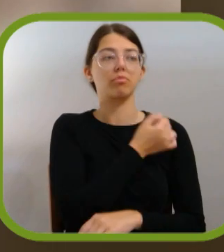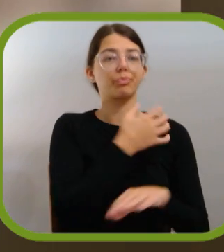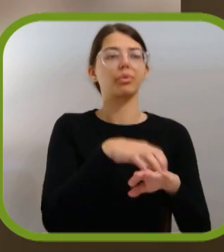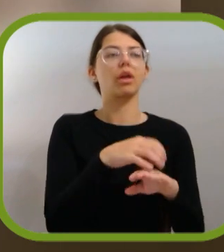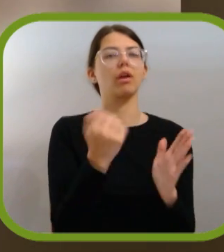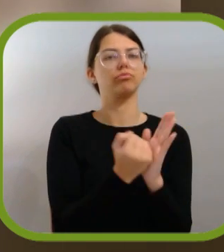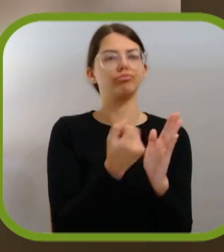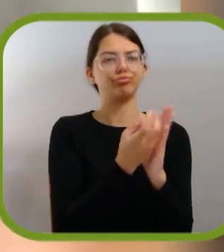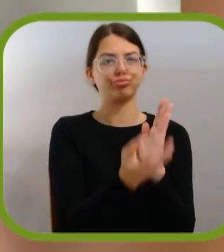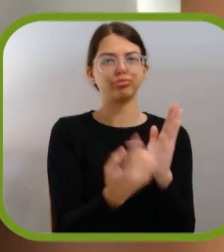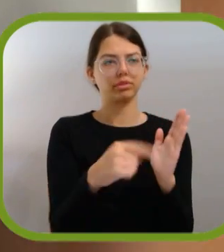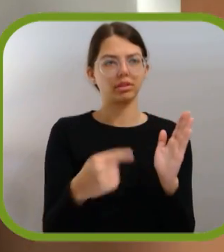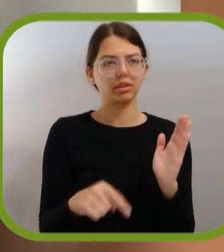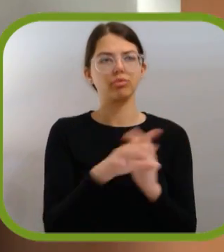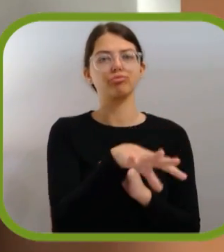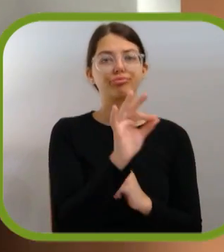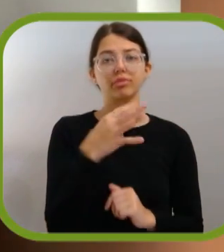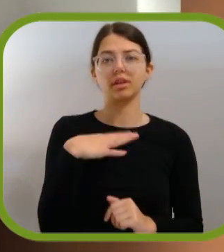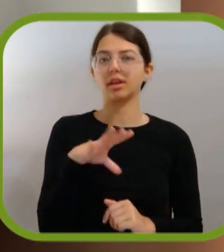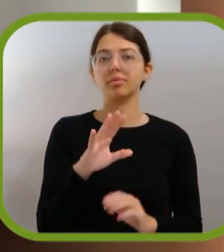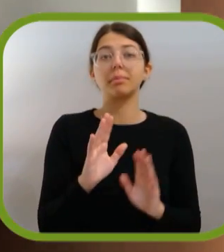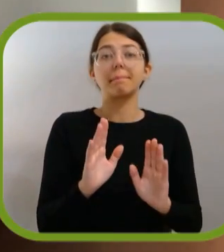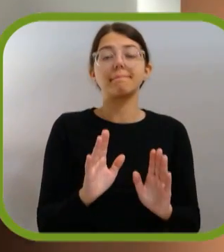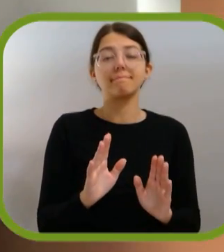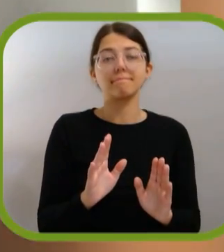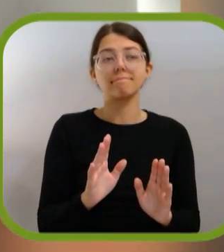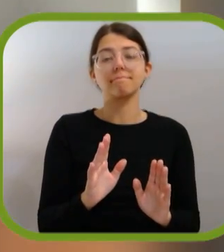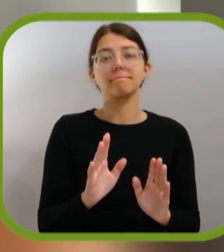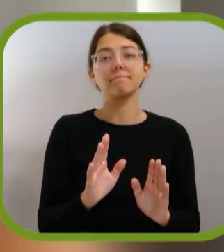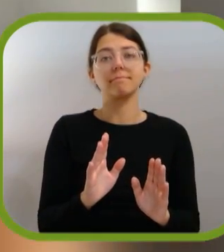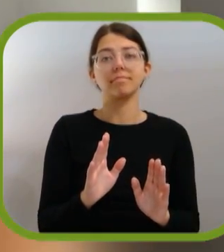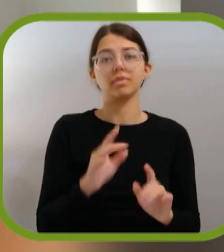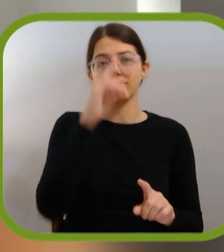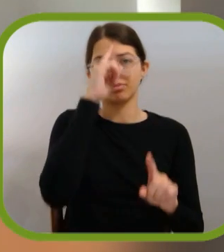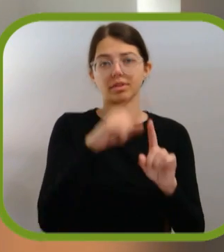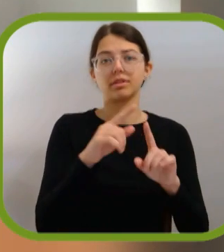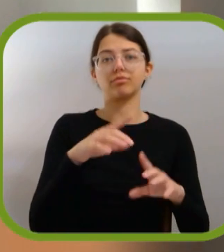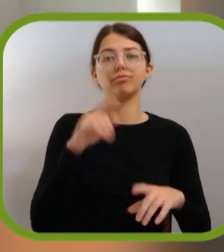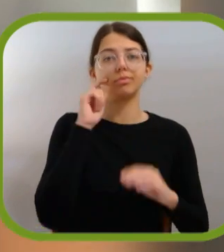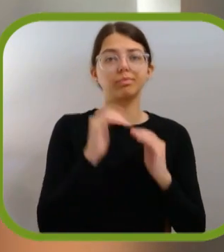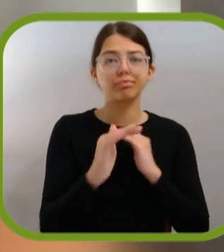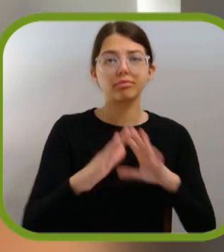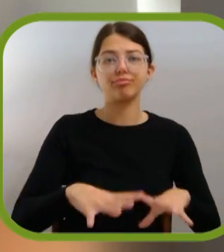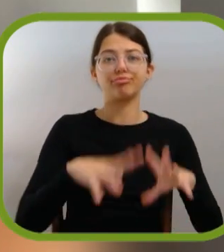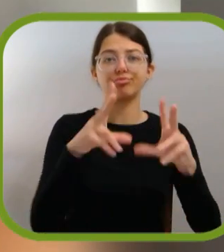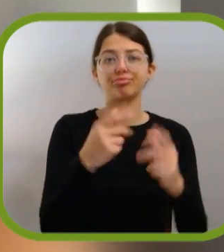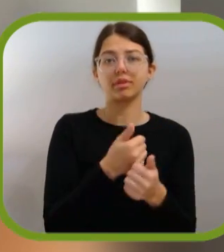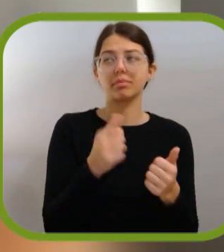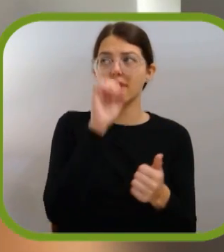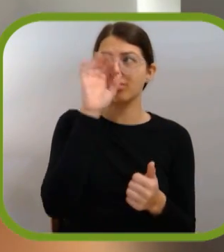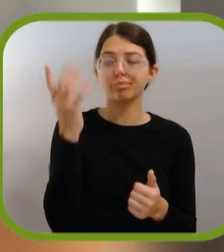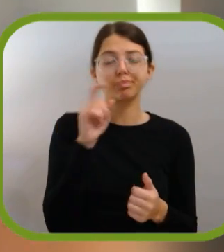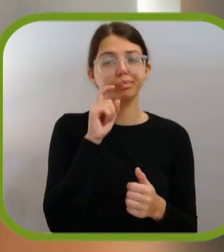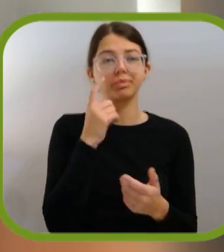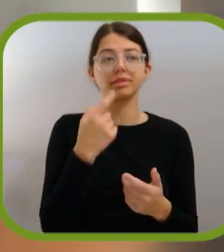poder escolher o alojamento que tem um conjunto de certificações e que tem um conjunto de ações que estão ligadas para o bem-estar e para desenvolvimento sustentável de